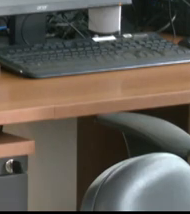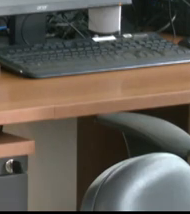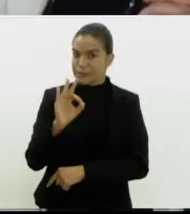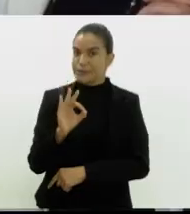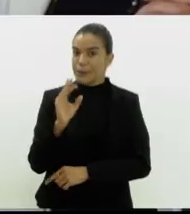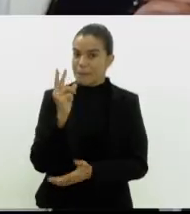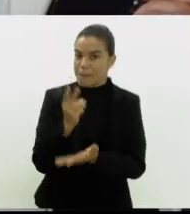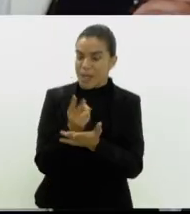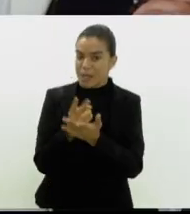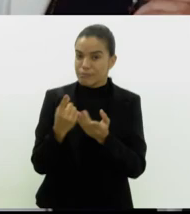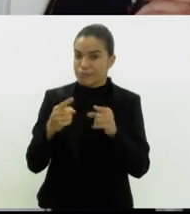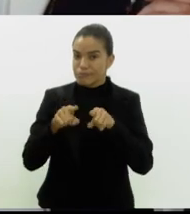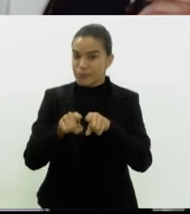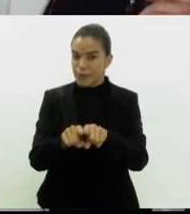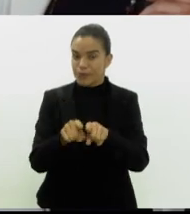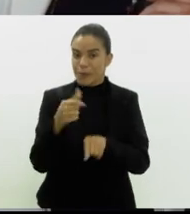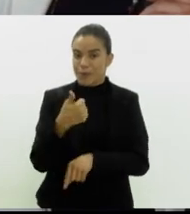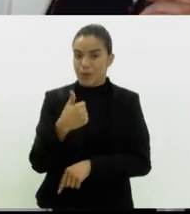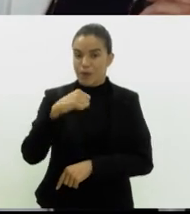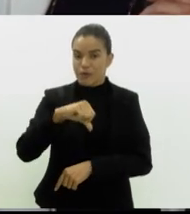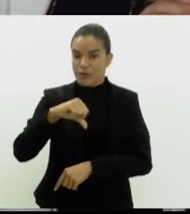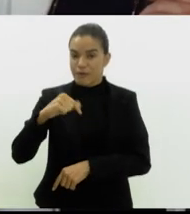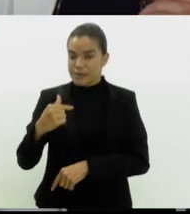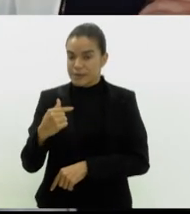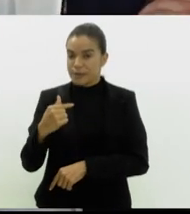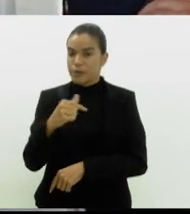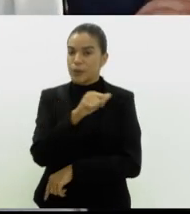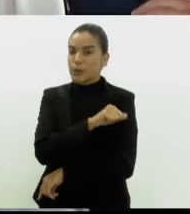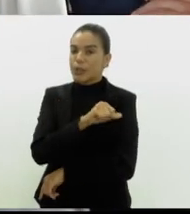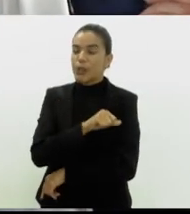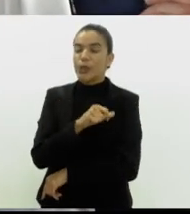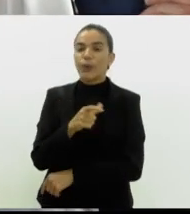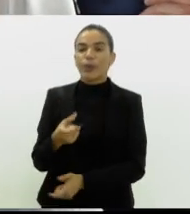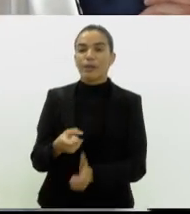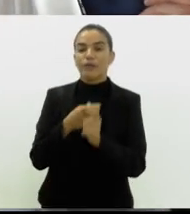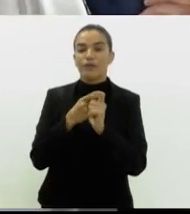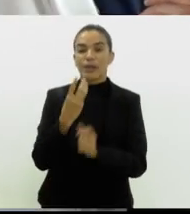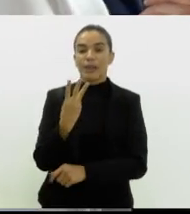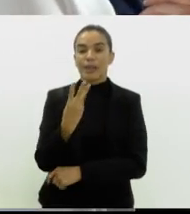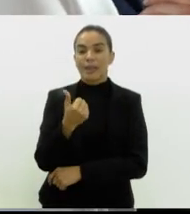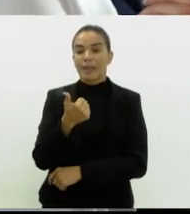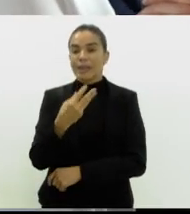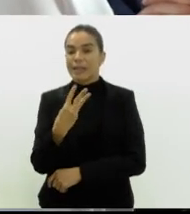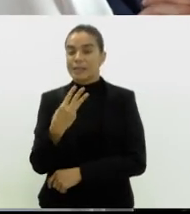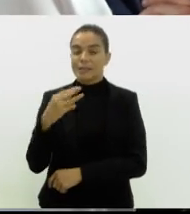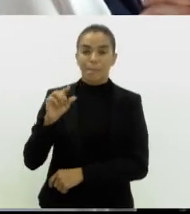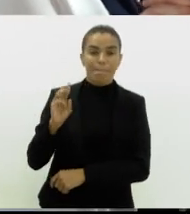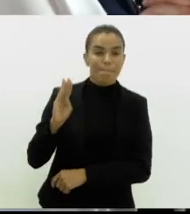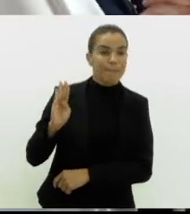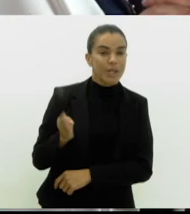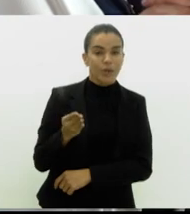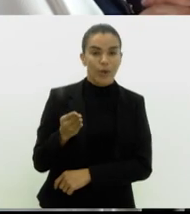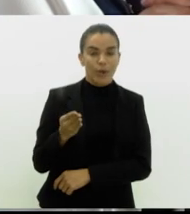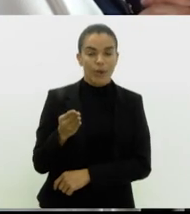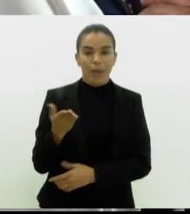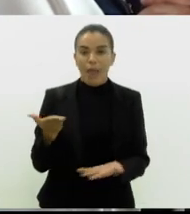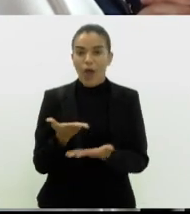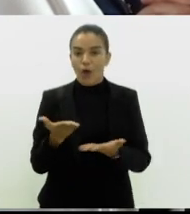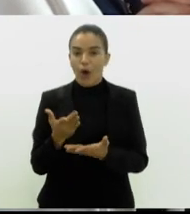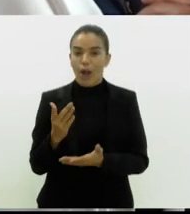mesmo período. De 1997 para cá, o Rio devia 13 bilhões, pagou 153 e deve